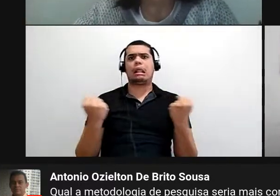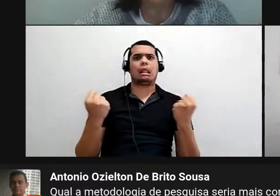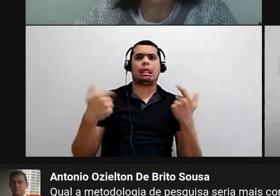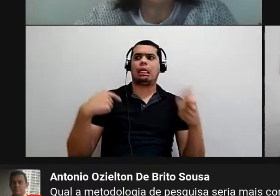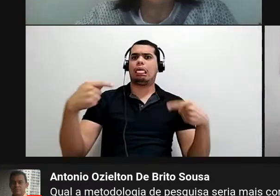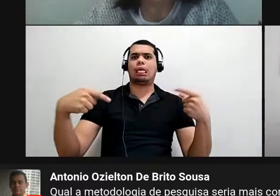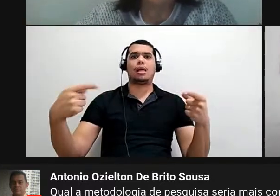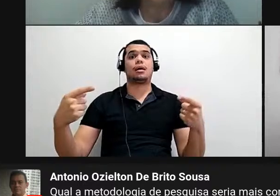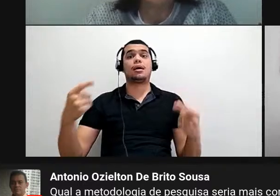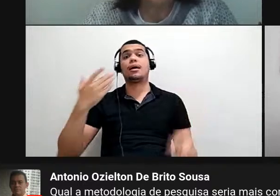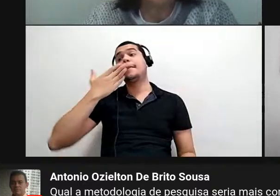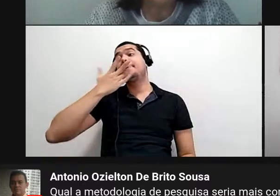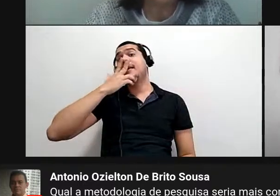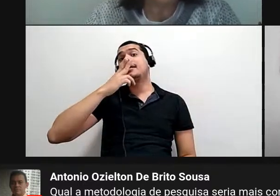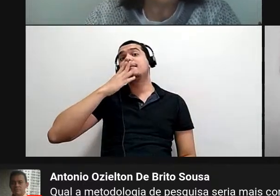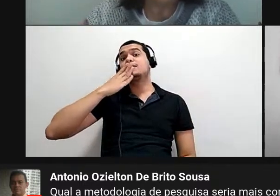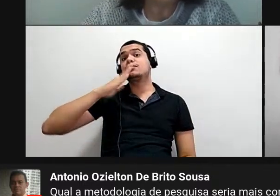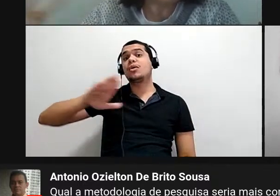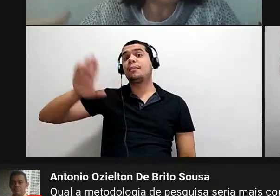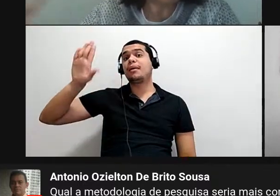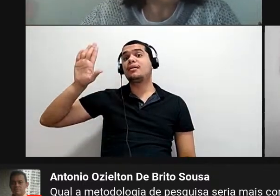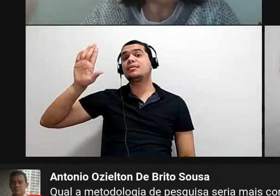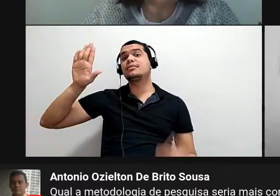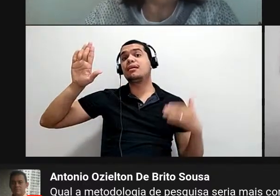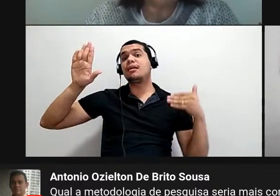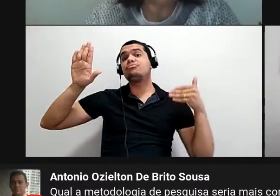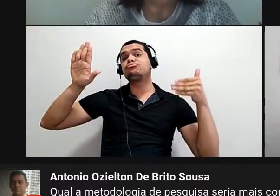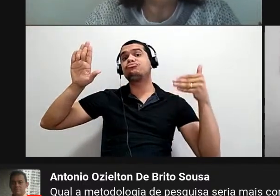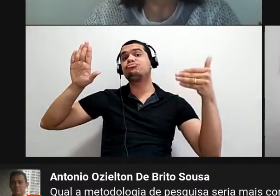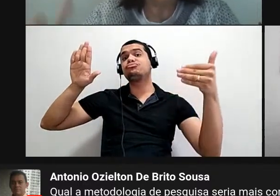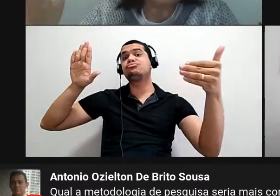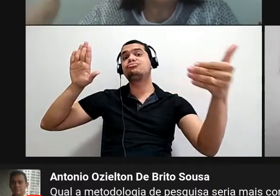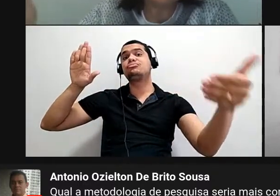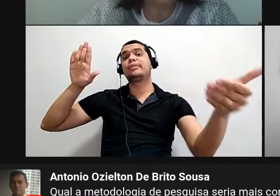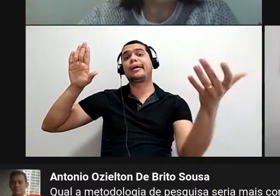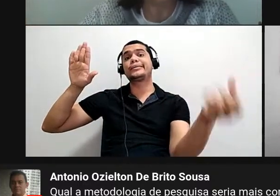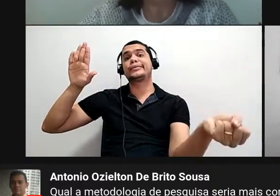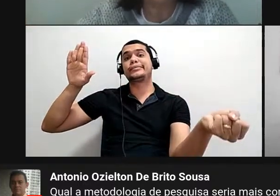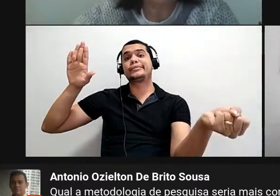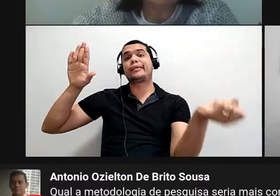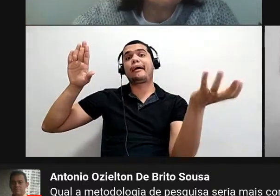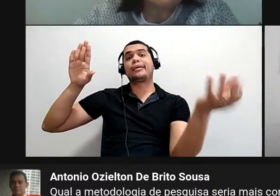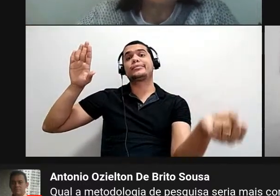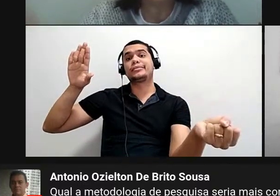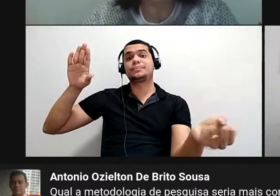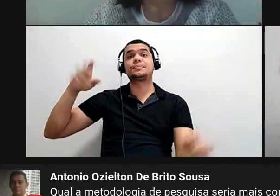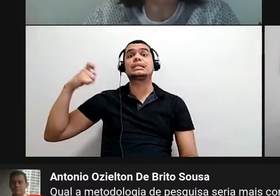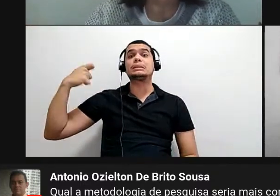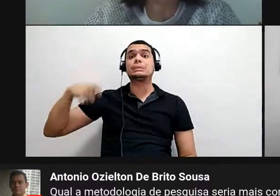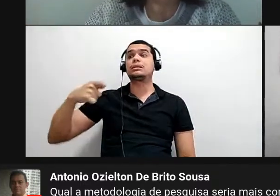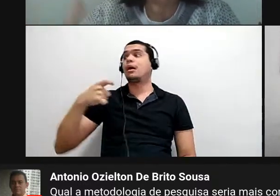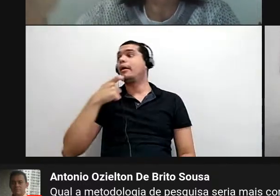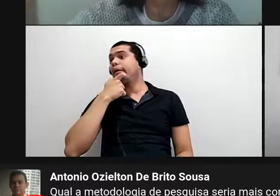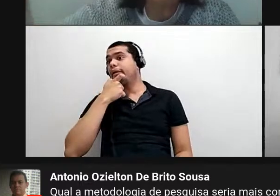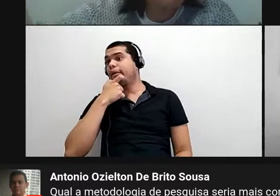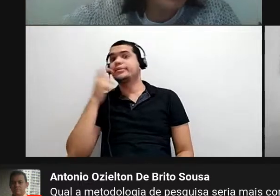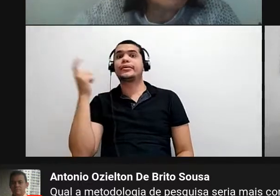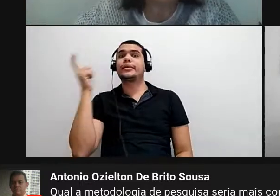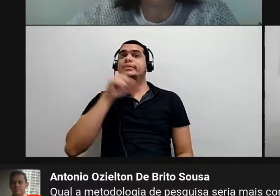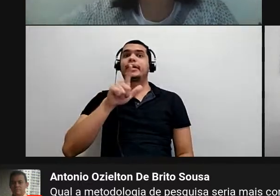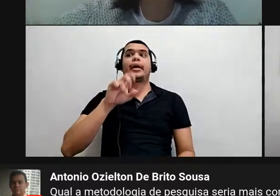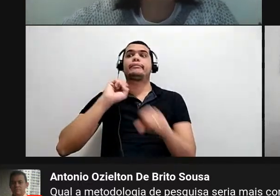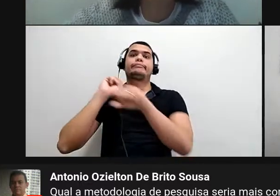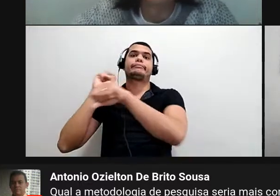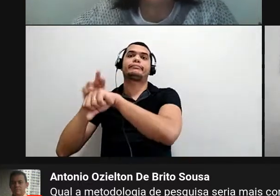São essas promessas que a gente ouve, né? Não, você precisa estudar inglês, porque aí você vai ter um